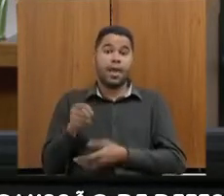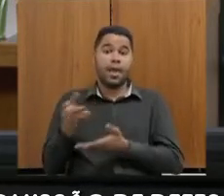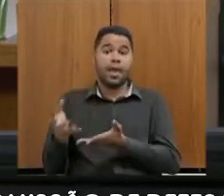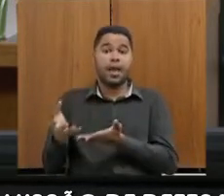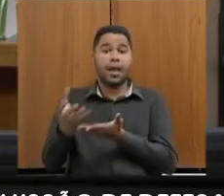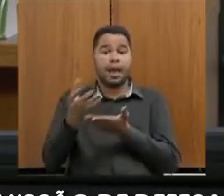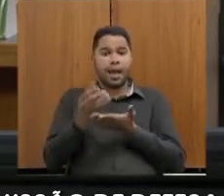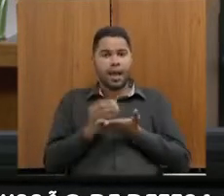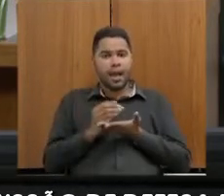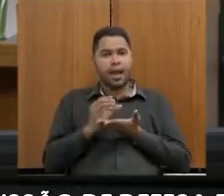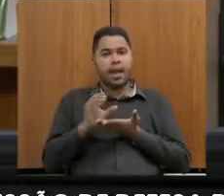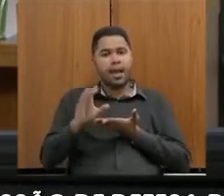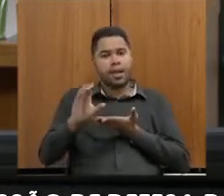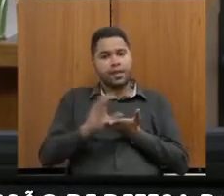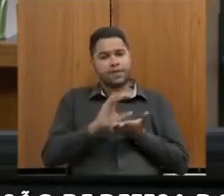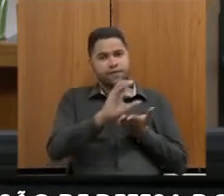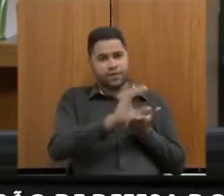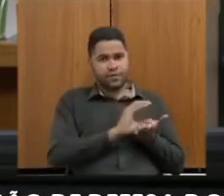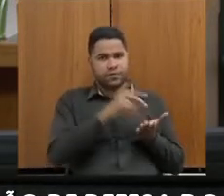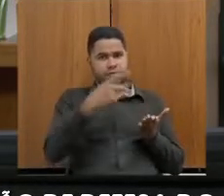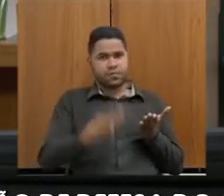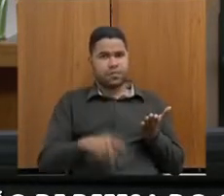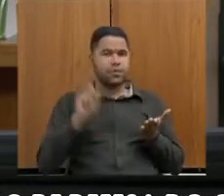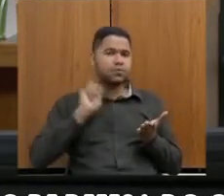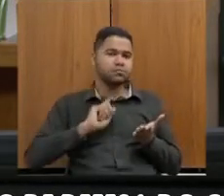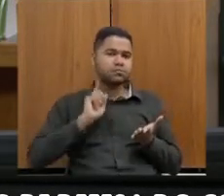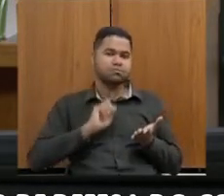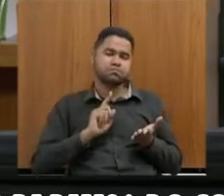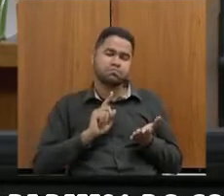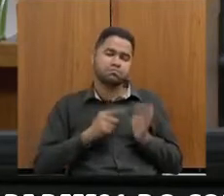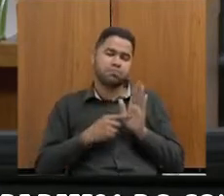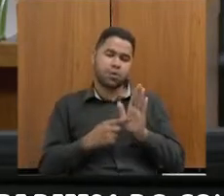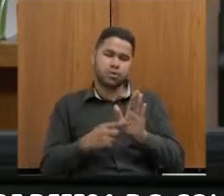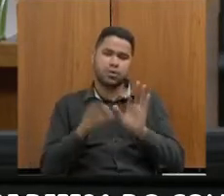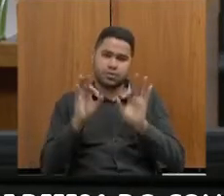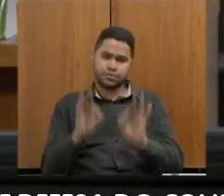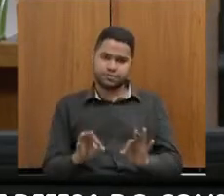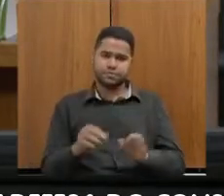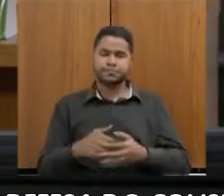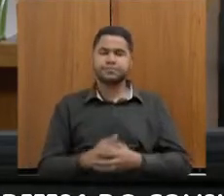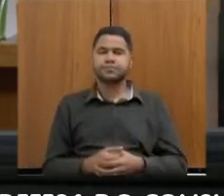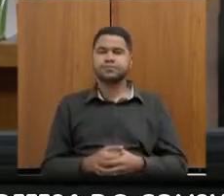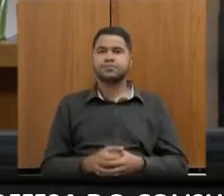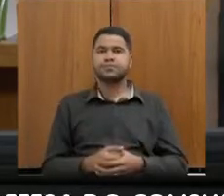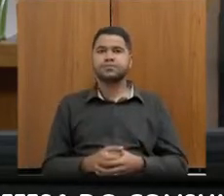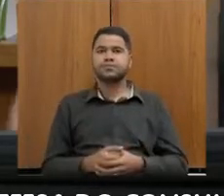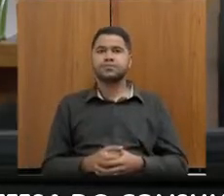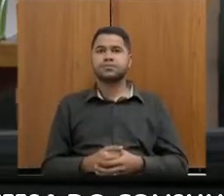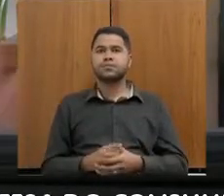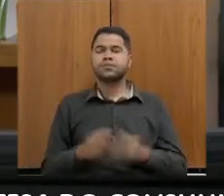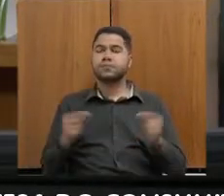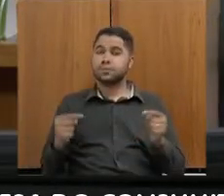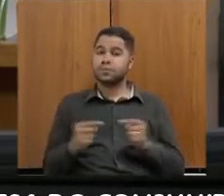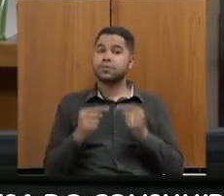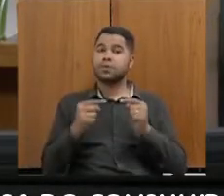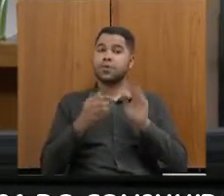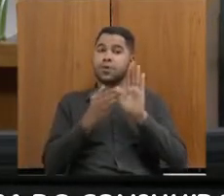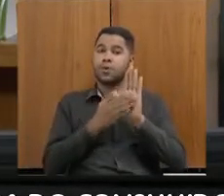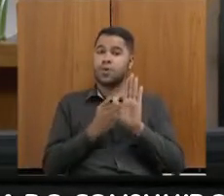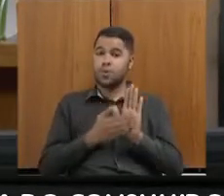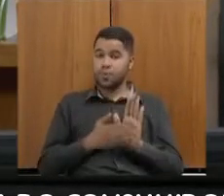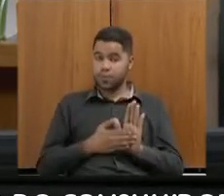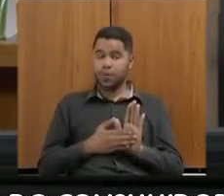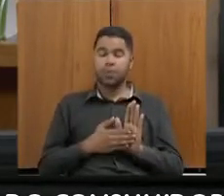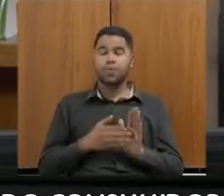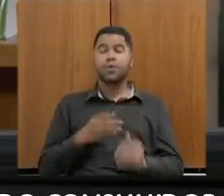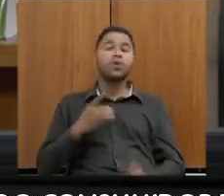investimentos para o Estado de Minas. Então, vamos colocar de uma forma bem clara, como foi o próprio deputado André Quintal